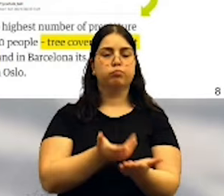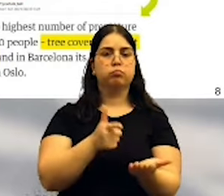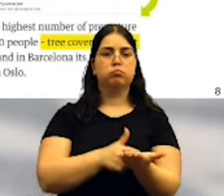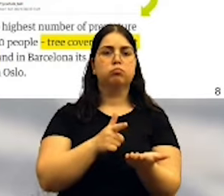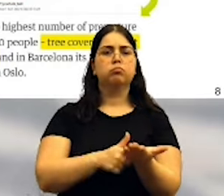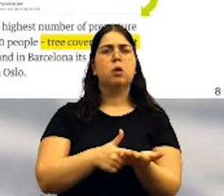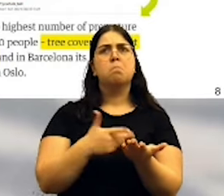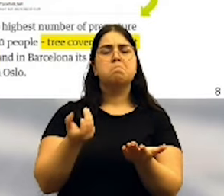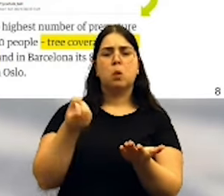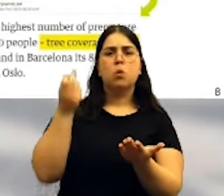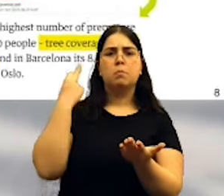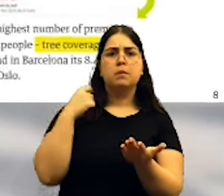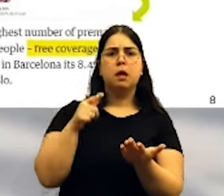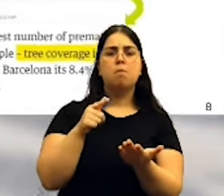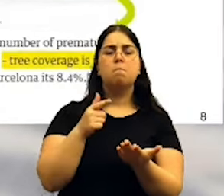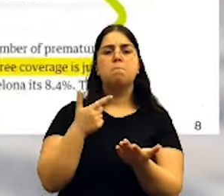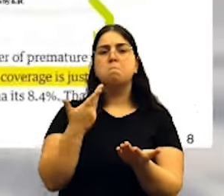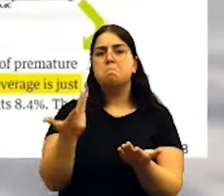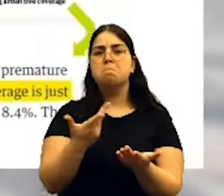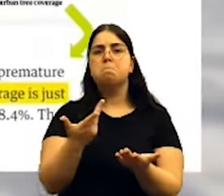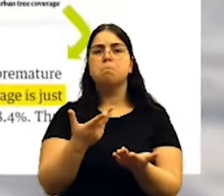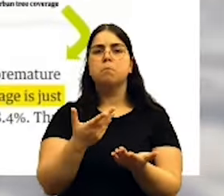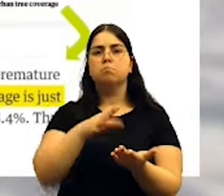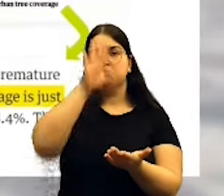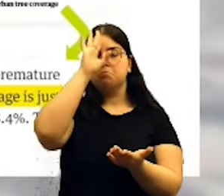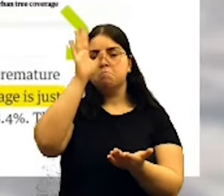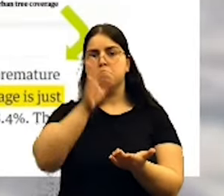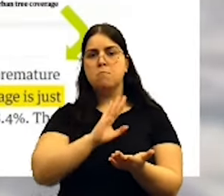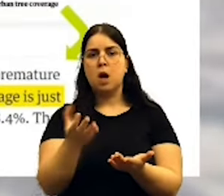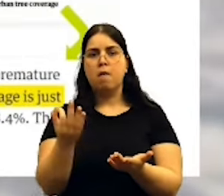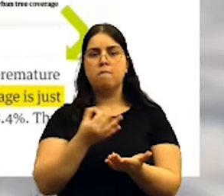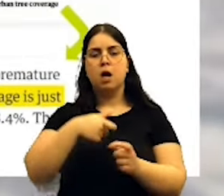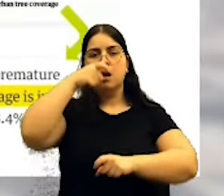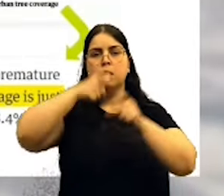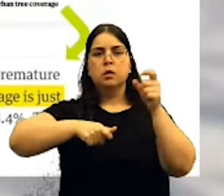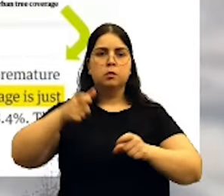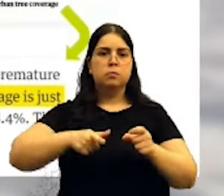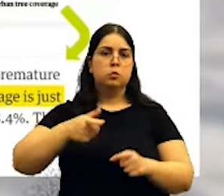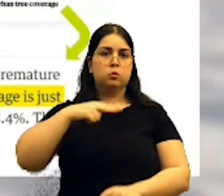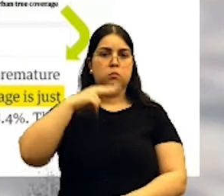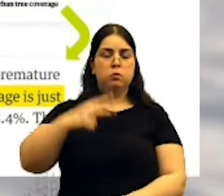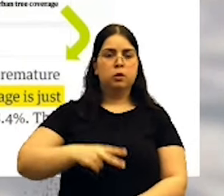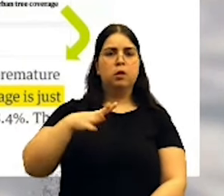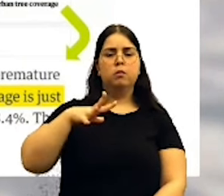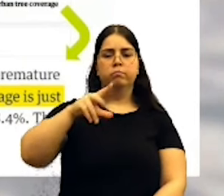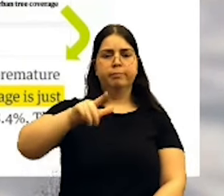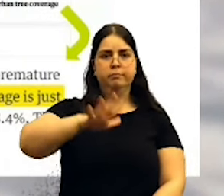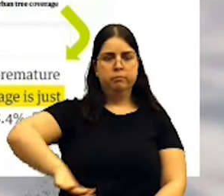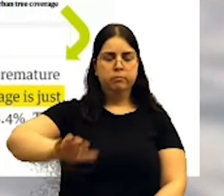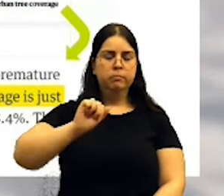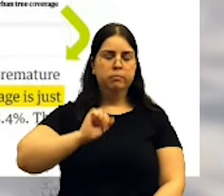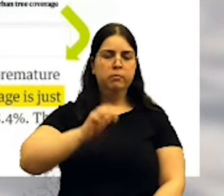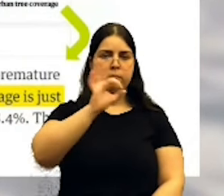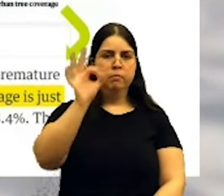o ano passado já sabíamos que na população portuguesa, na população lisboeta, era